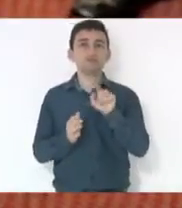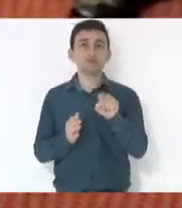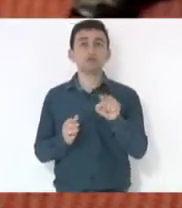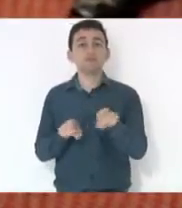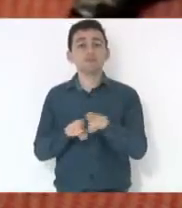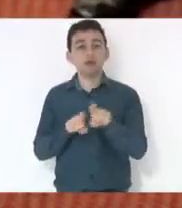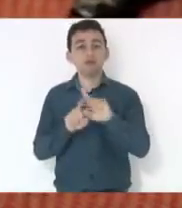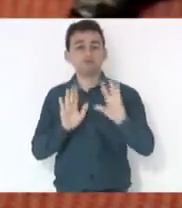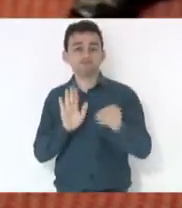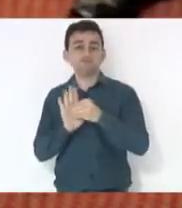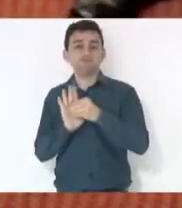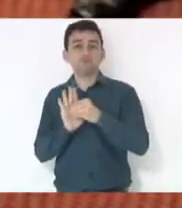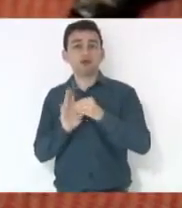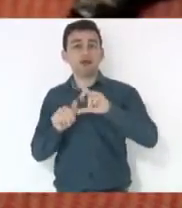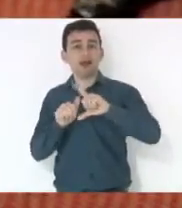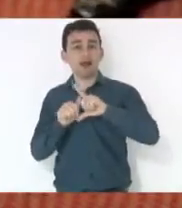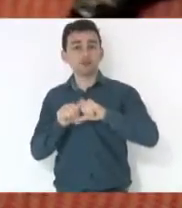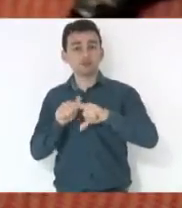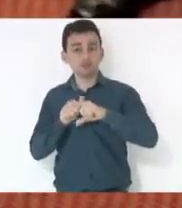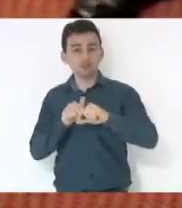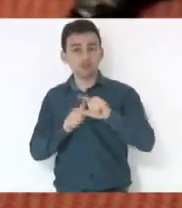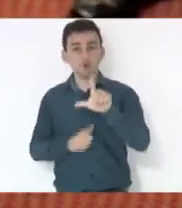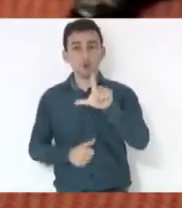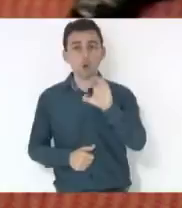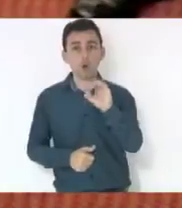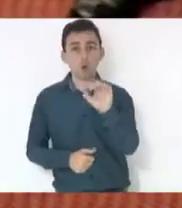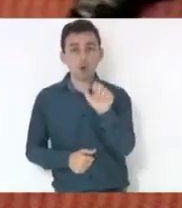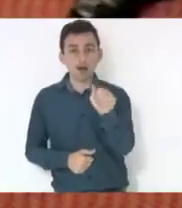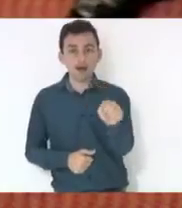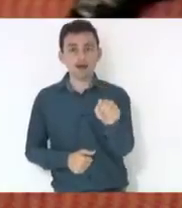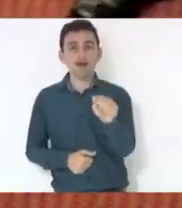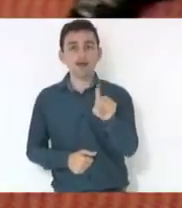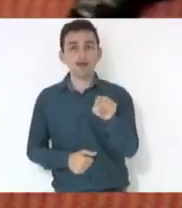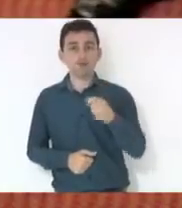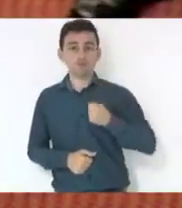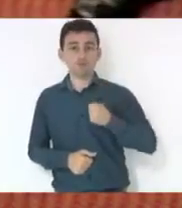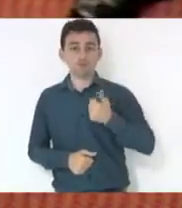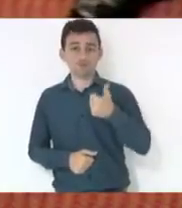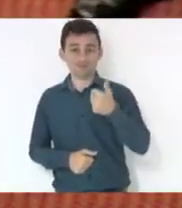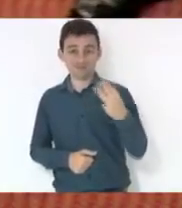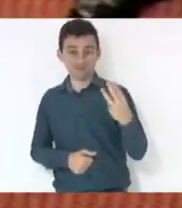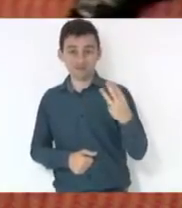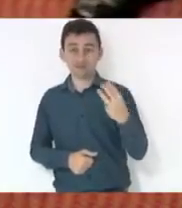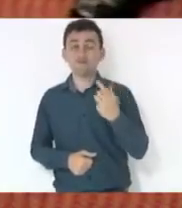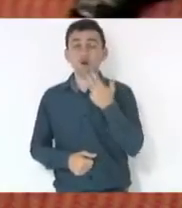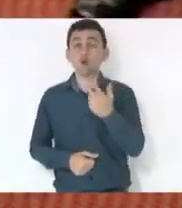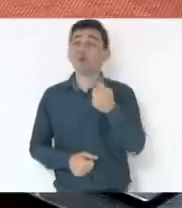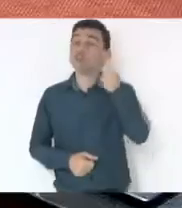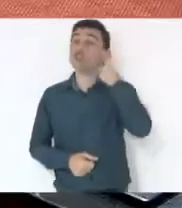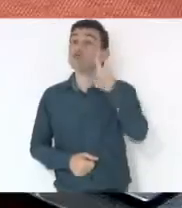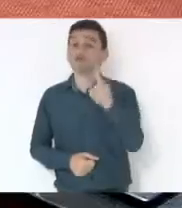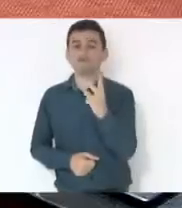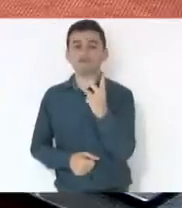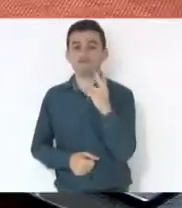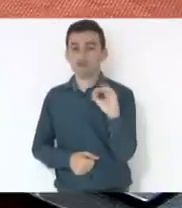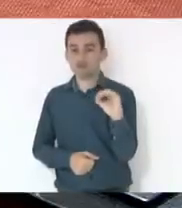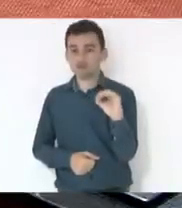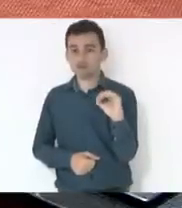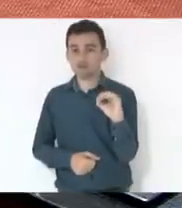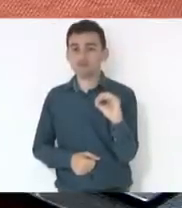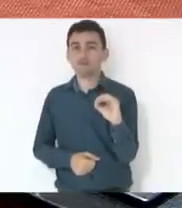LOA, que é o artigo 13, dizendo que no dia 20 e não no dia